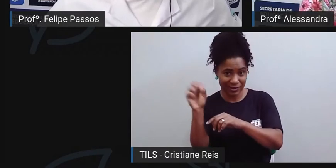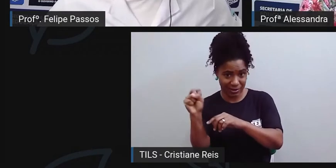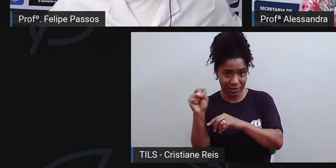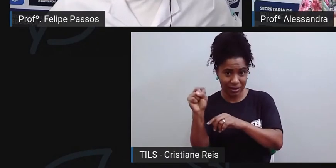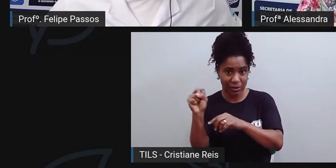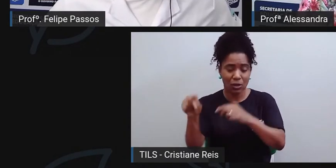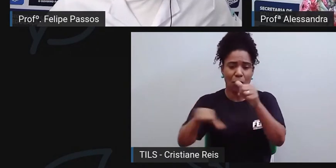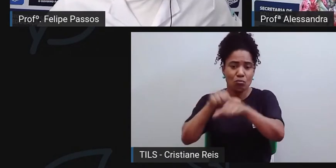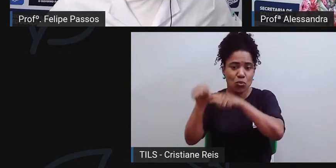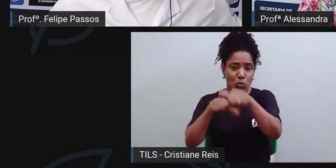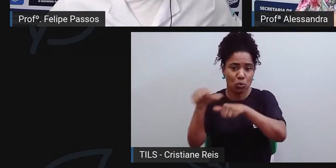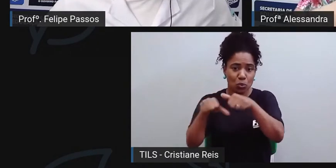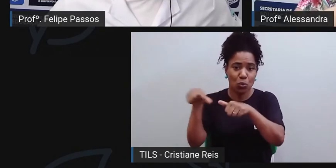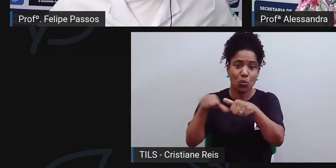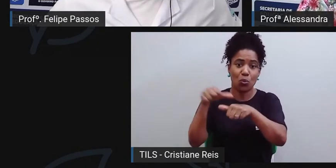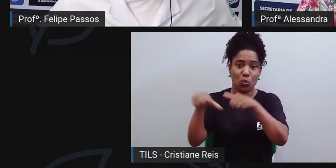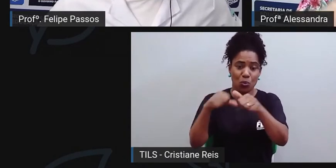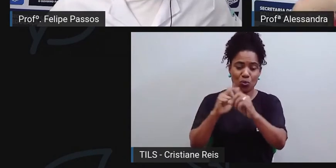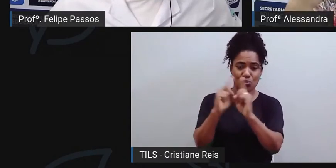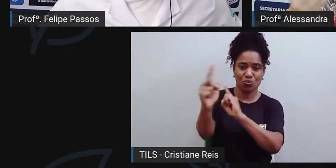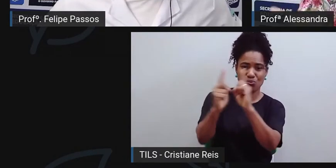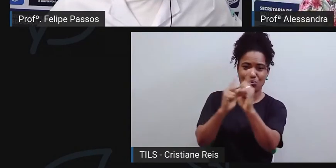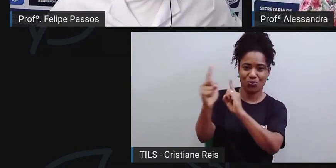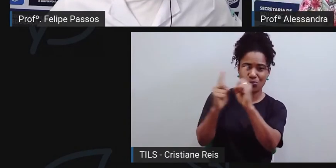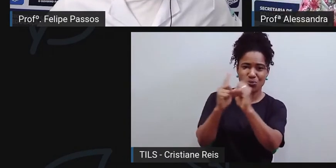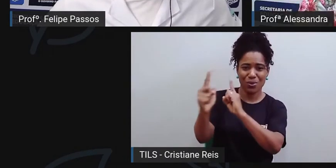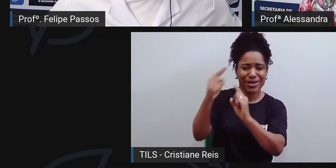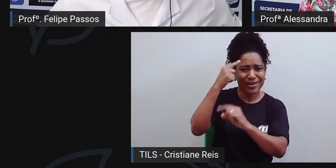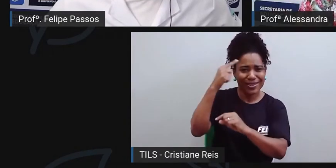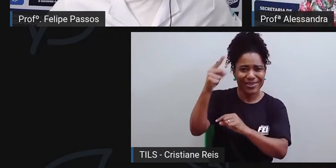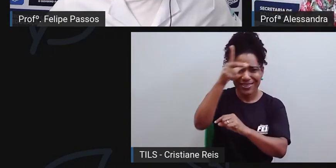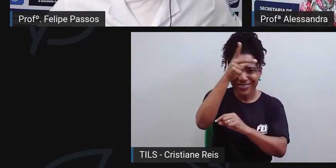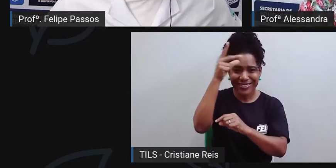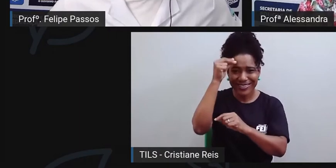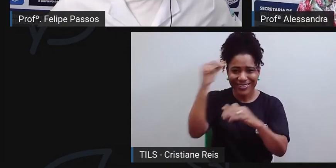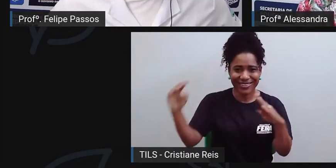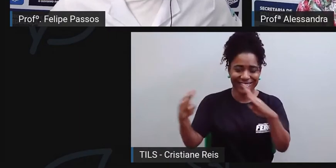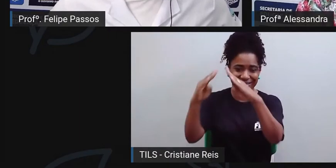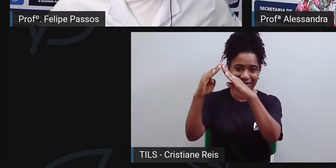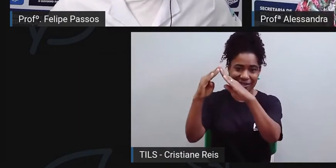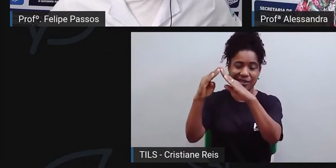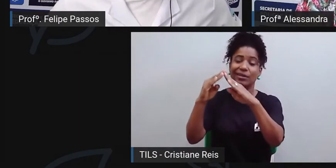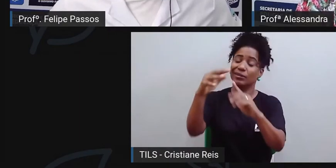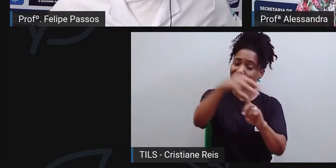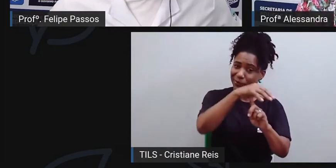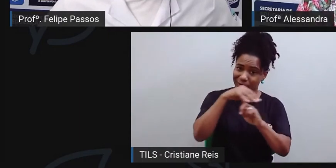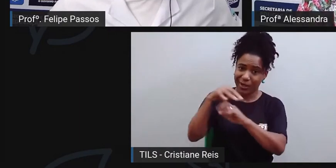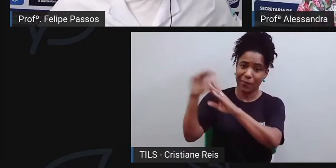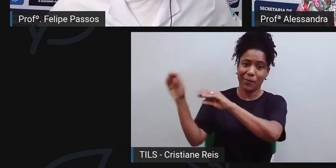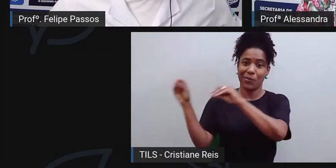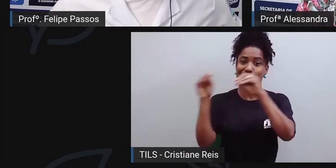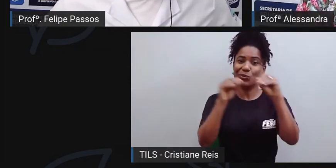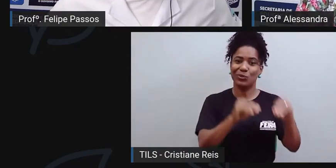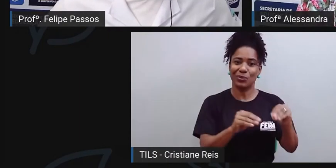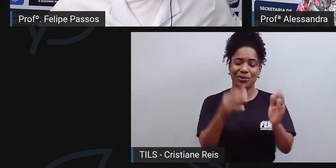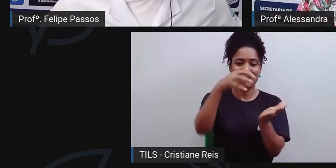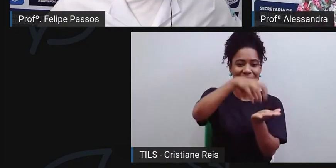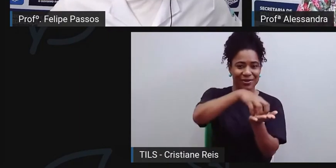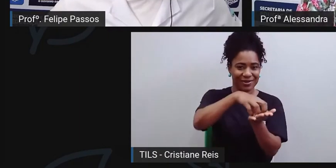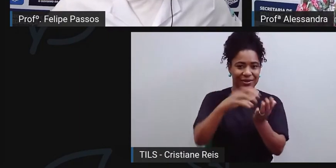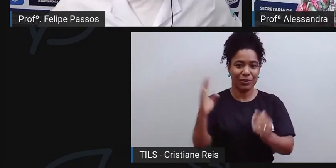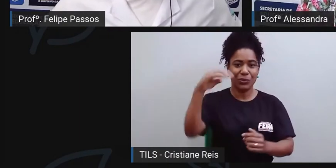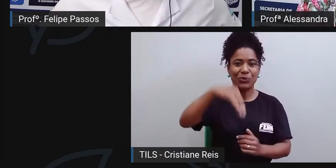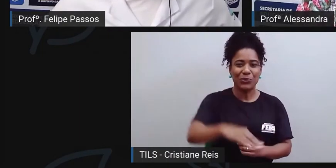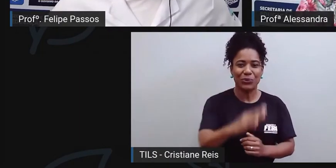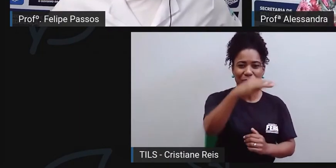a feira que era no centro da cidade, em frente à prefeitura, para o centro de abastecimento. E hoje a gente vive uma valorização